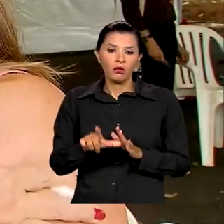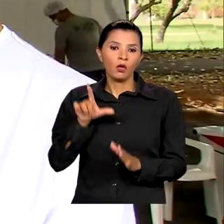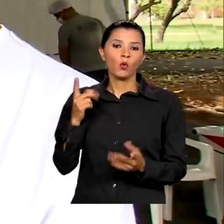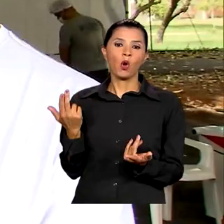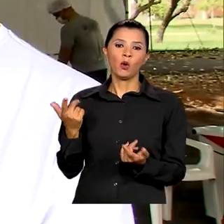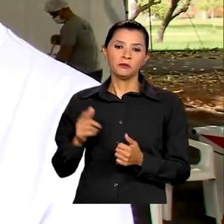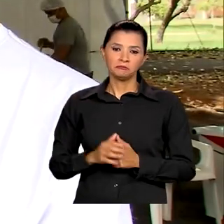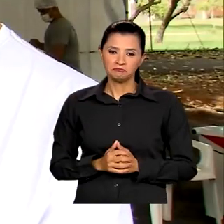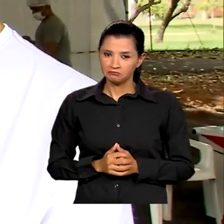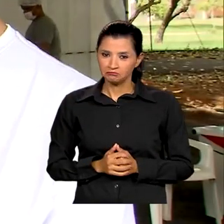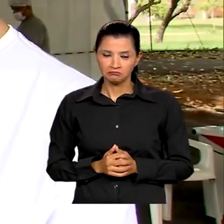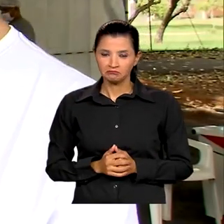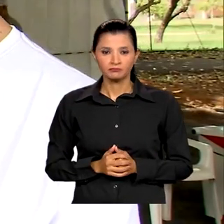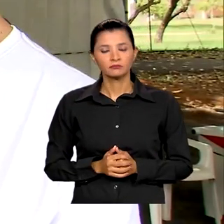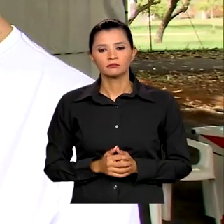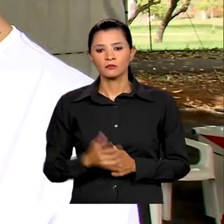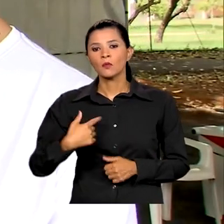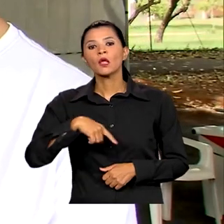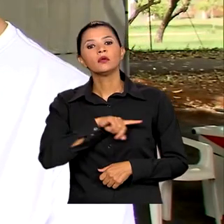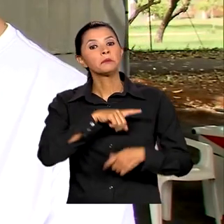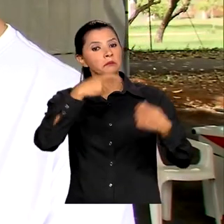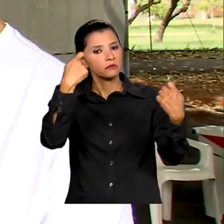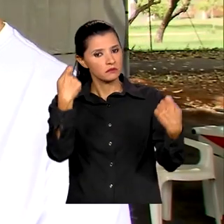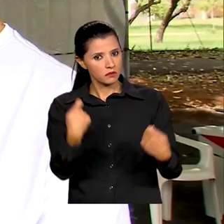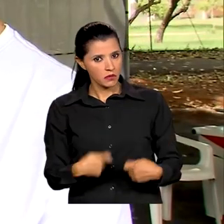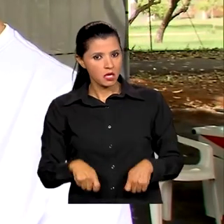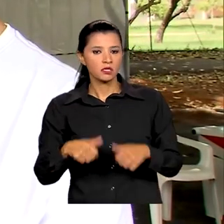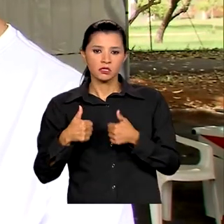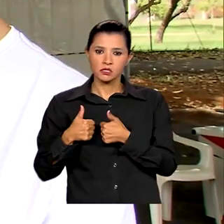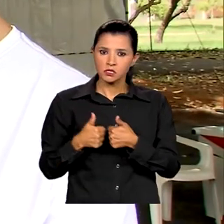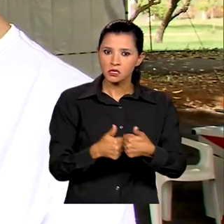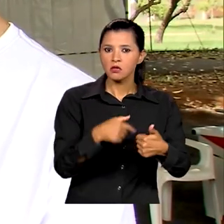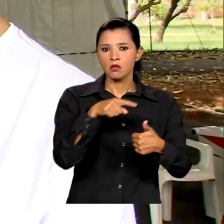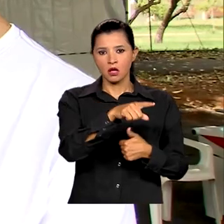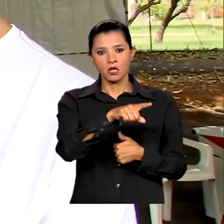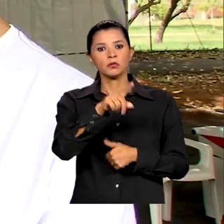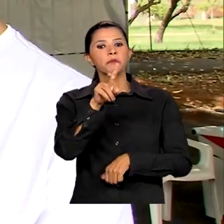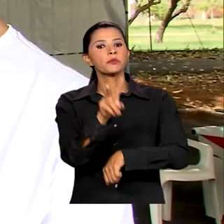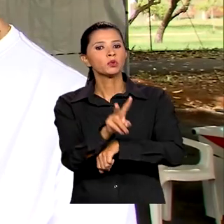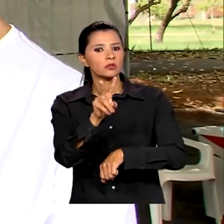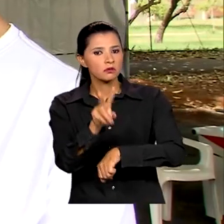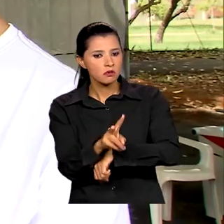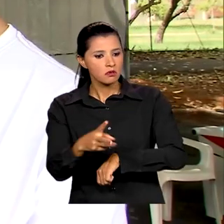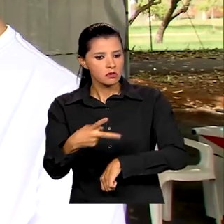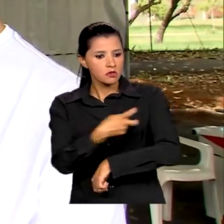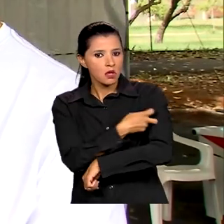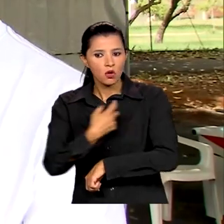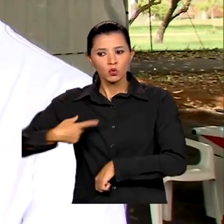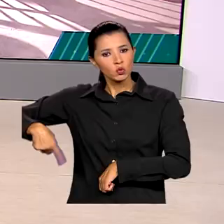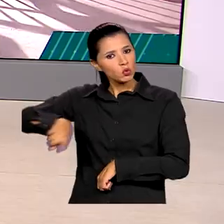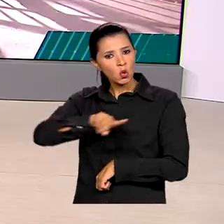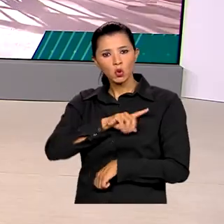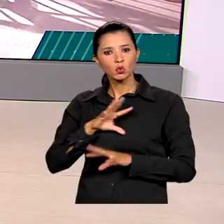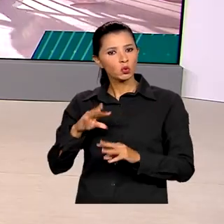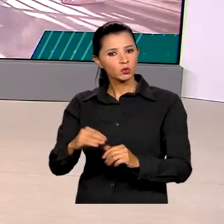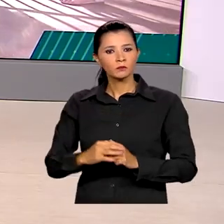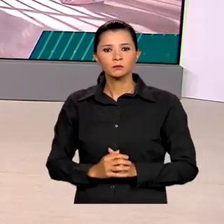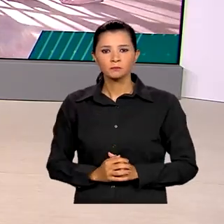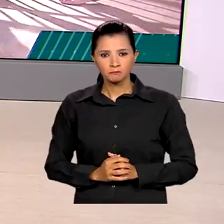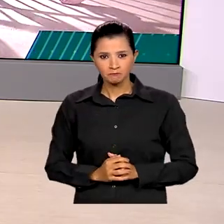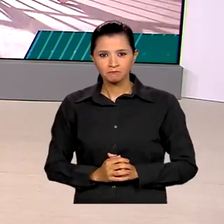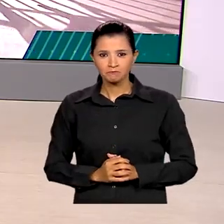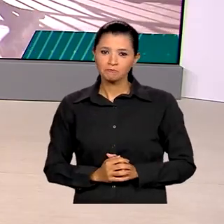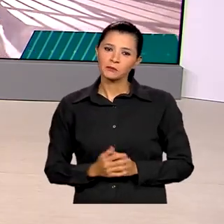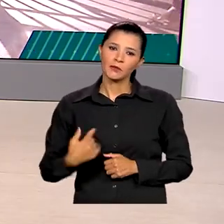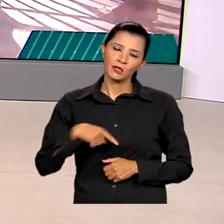antes. Nós temos é de seguir esse caminho da proteção. Todos nós. A